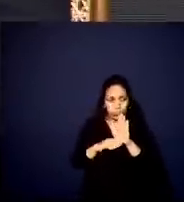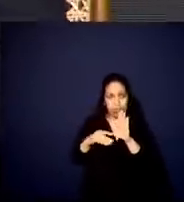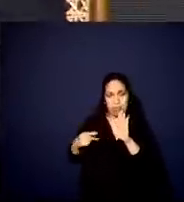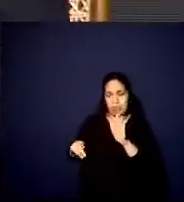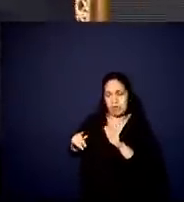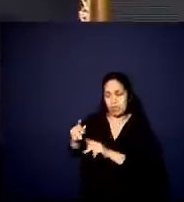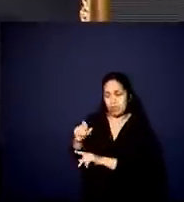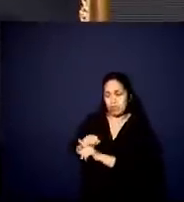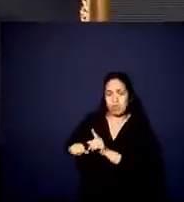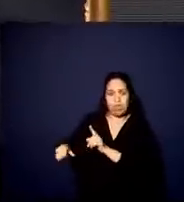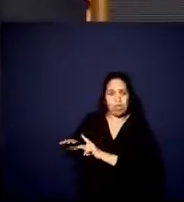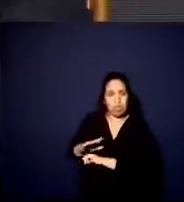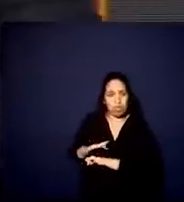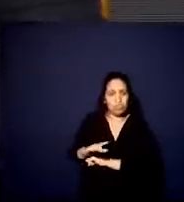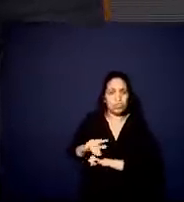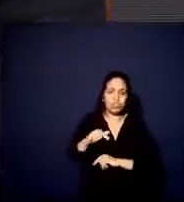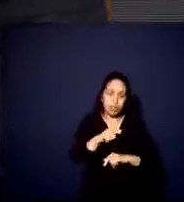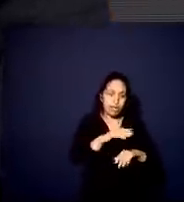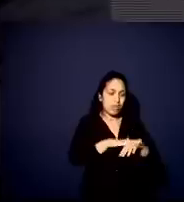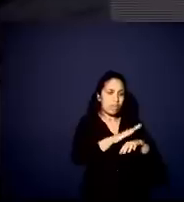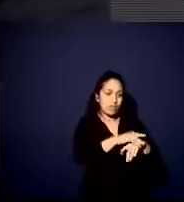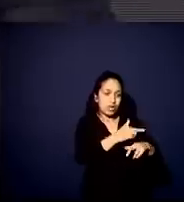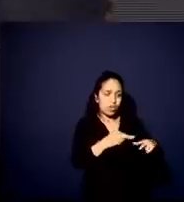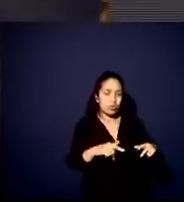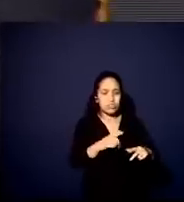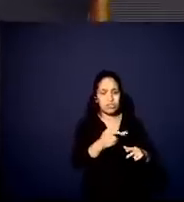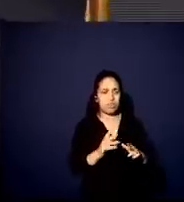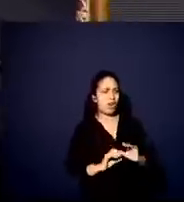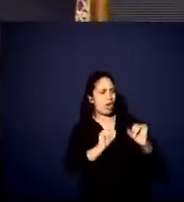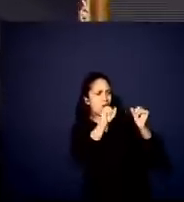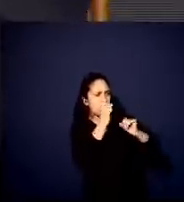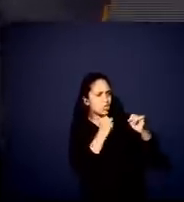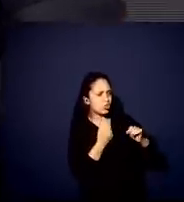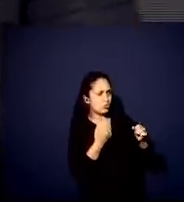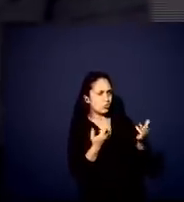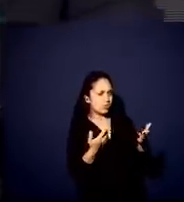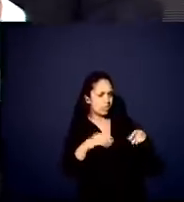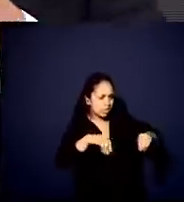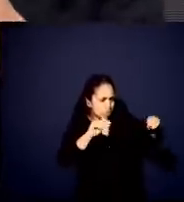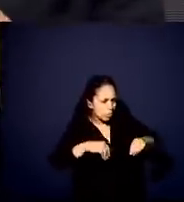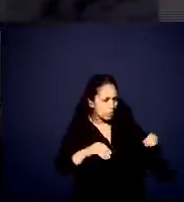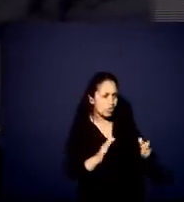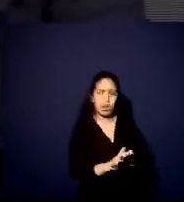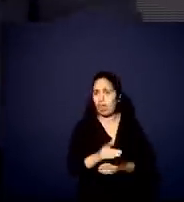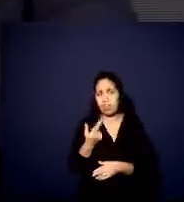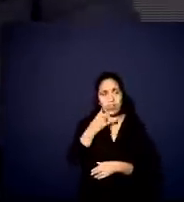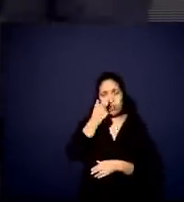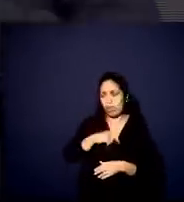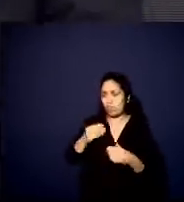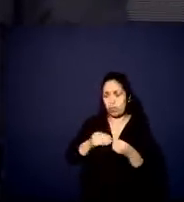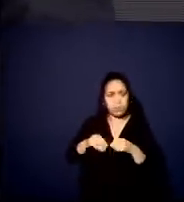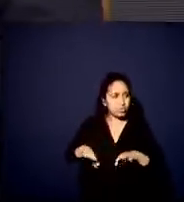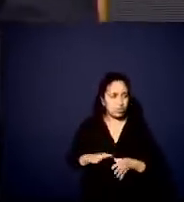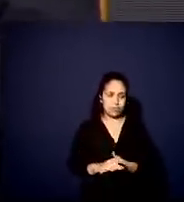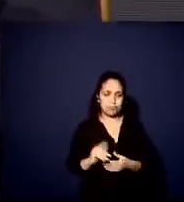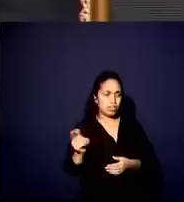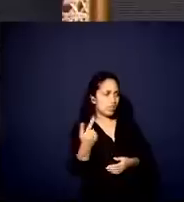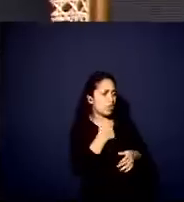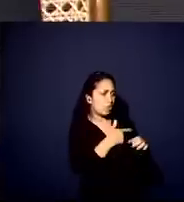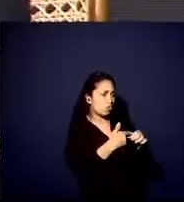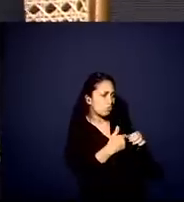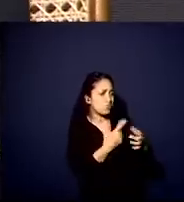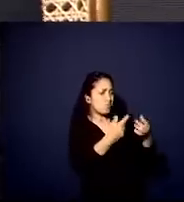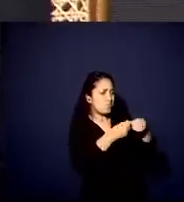na hora que você começa a mexer, vem o pessoal da indústria têxtil, fala, não, comigo vai me prejudicar. Aí vem o pessoal do setor de combustível, não, para mim vai prejudicar.